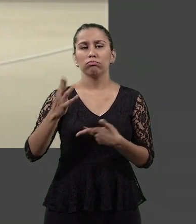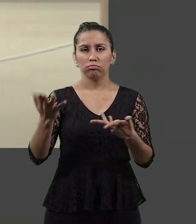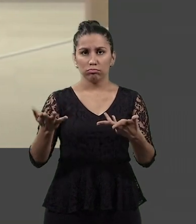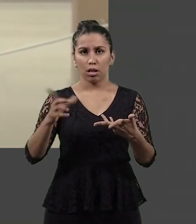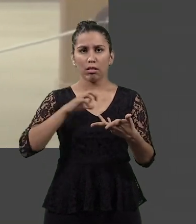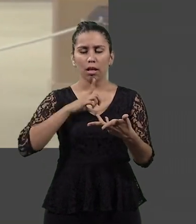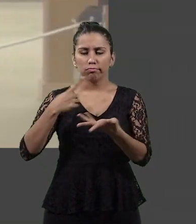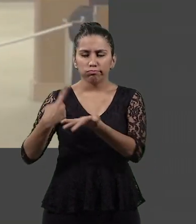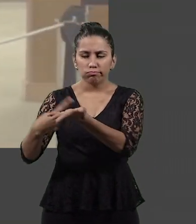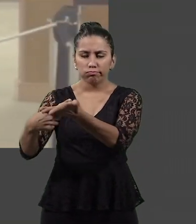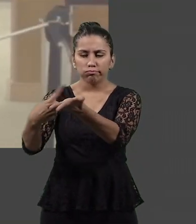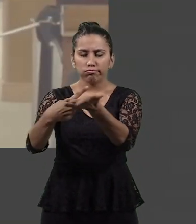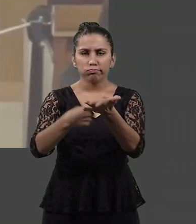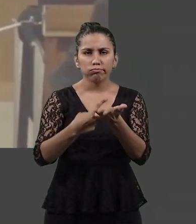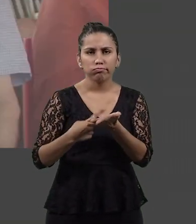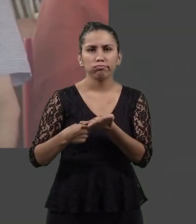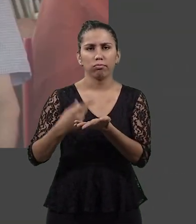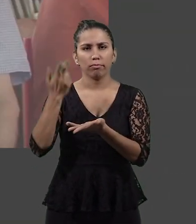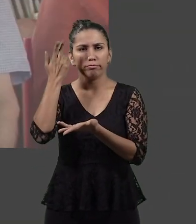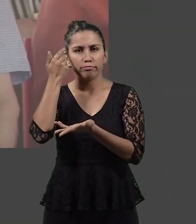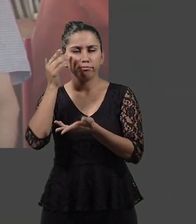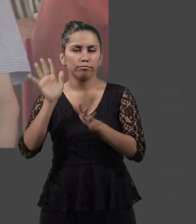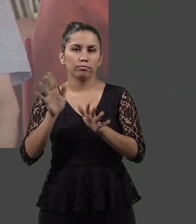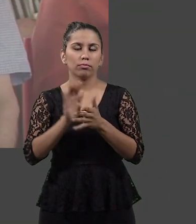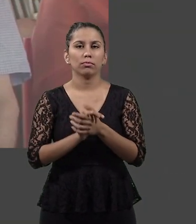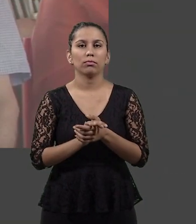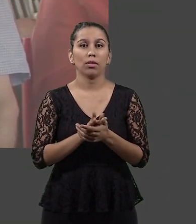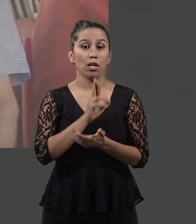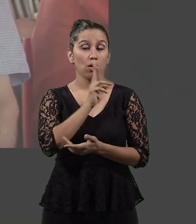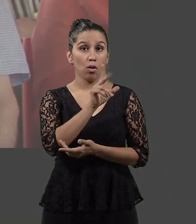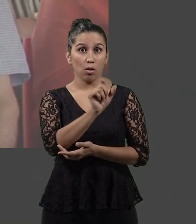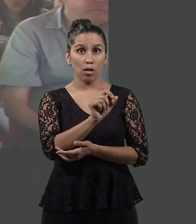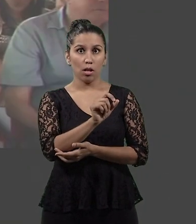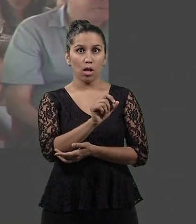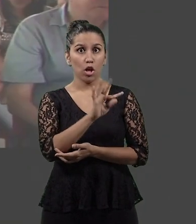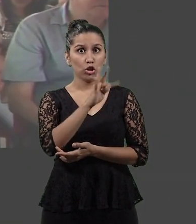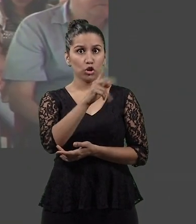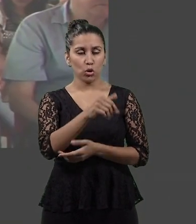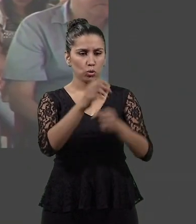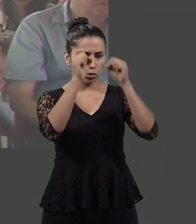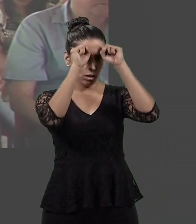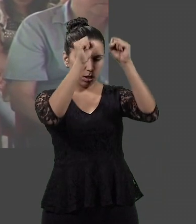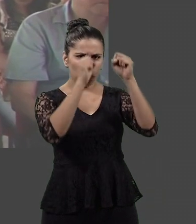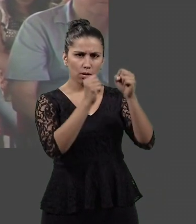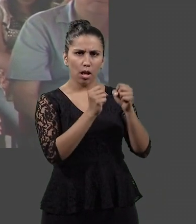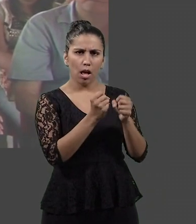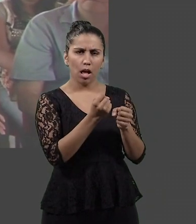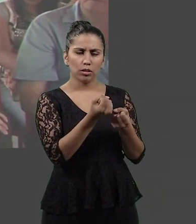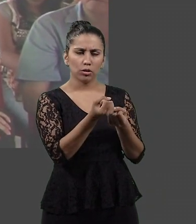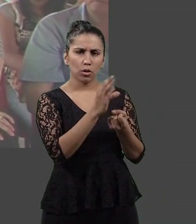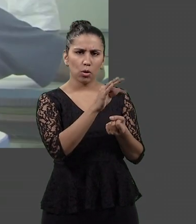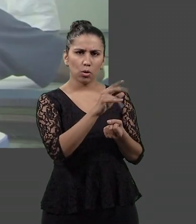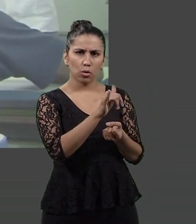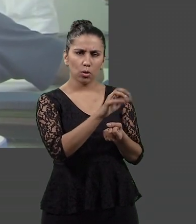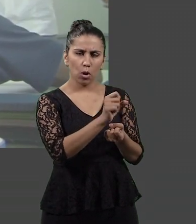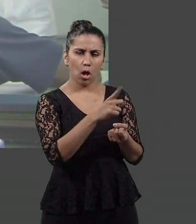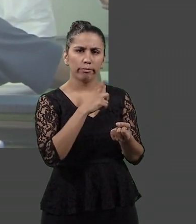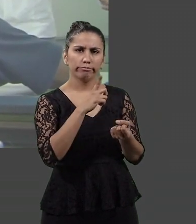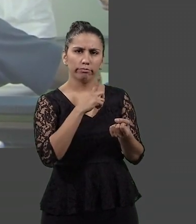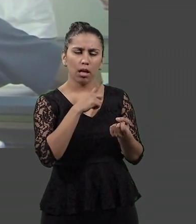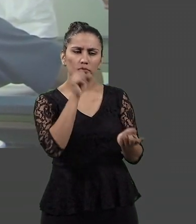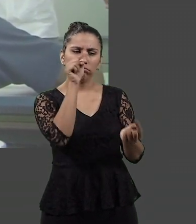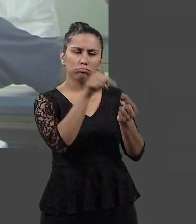planejamento integrado e de questões comuns. Como resultado, os tribunais conseguem construir uma visão abrangente do objeto